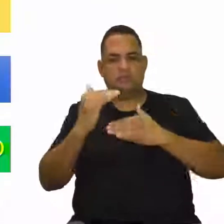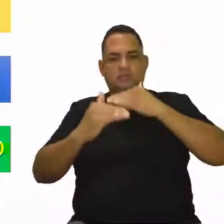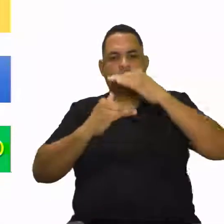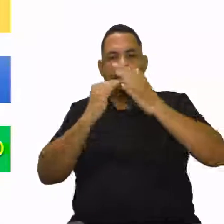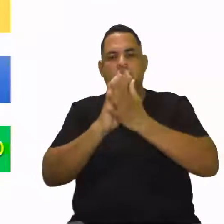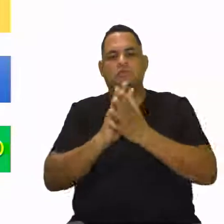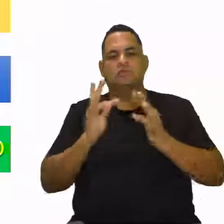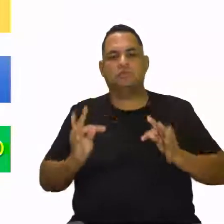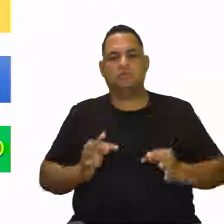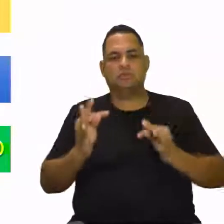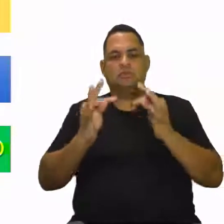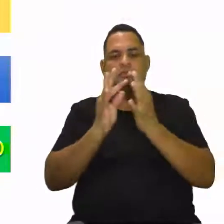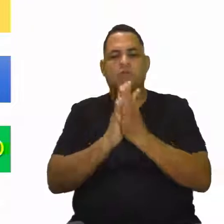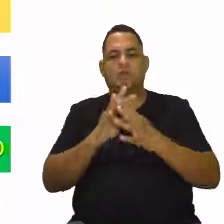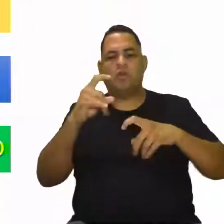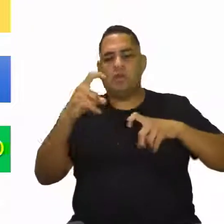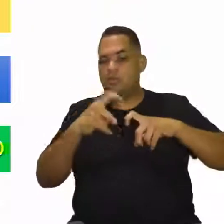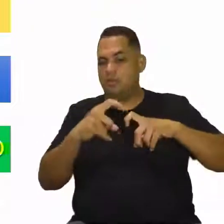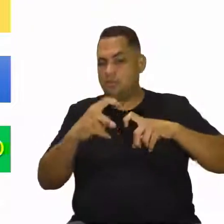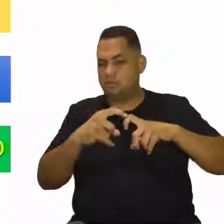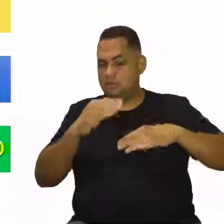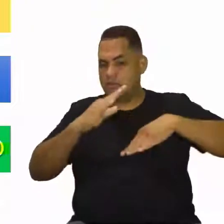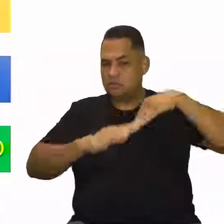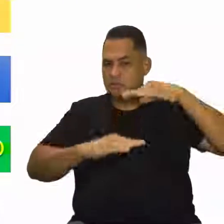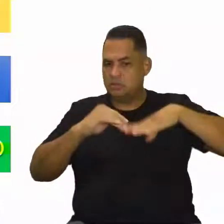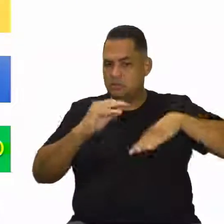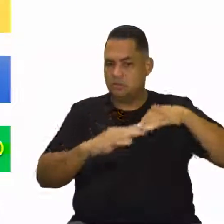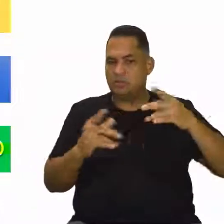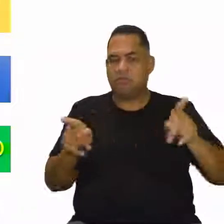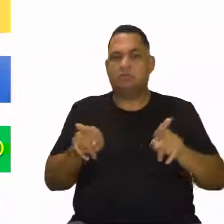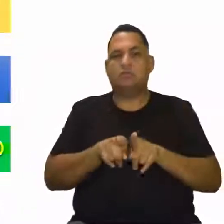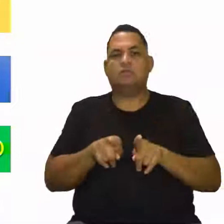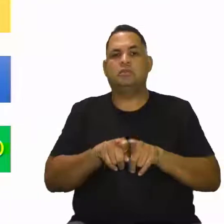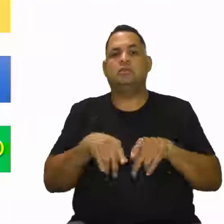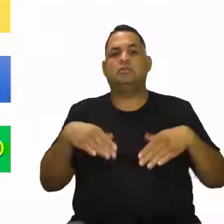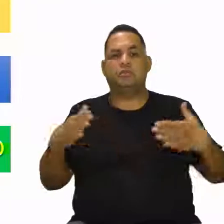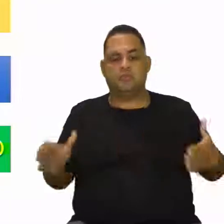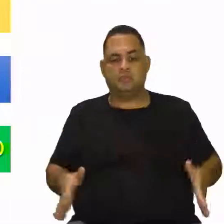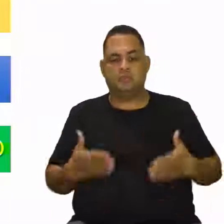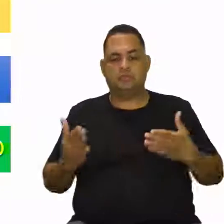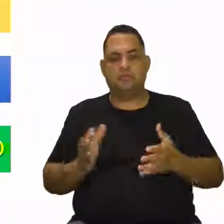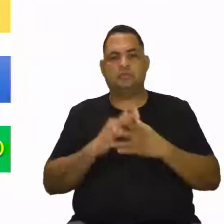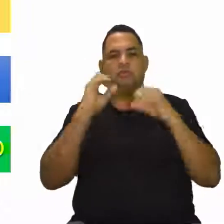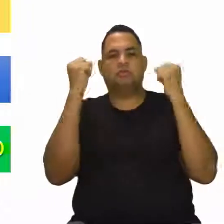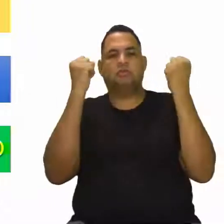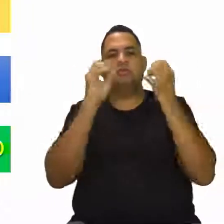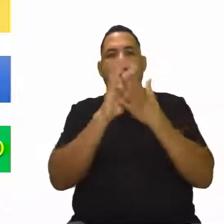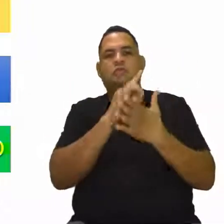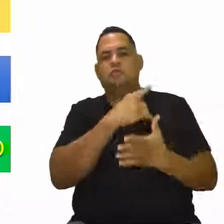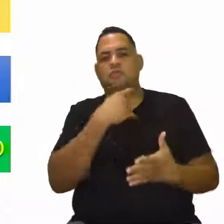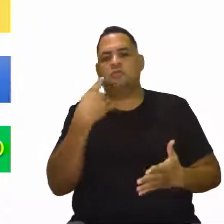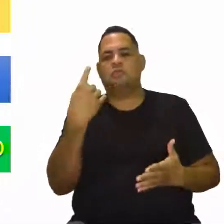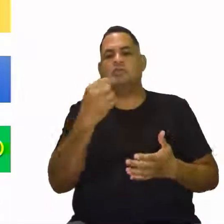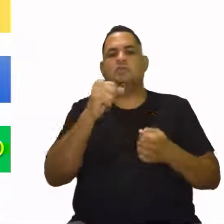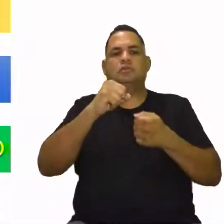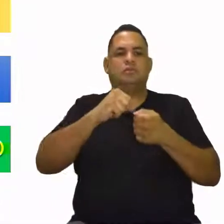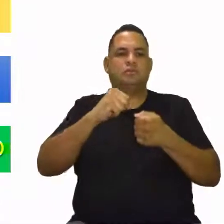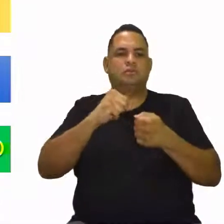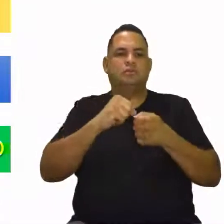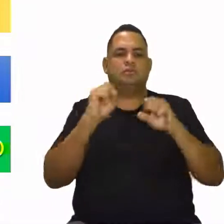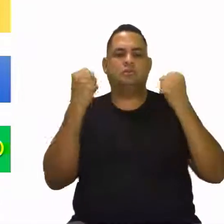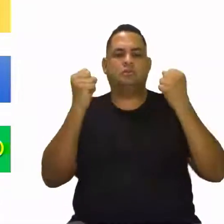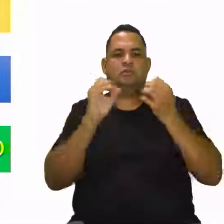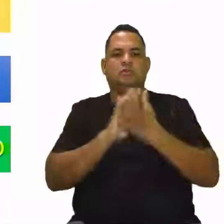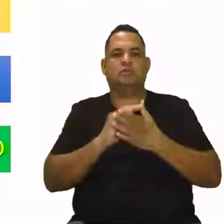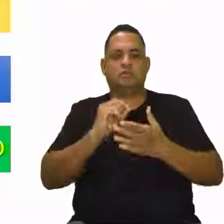na medicina e nós estamos nos estimulando mais fisicamente. Nós estamos fazendo mais exercício físico, atividade física,